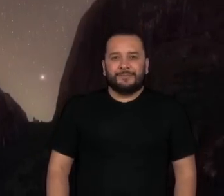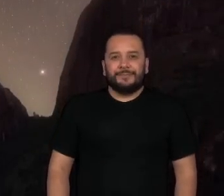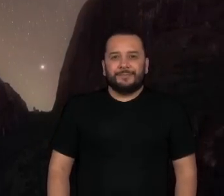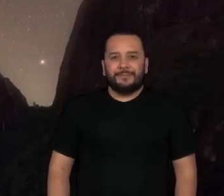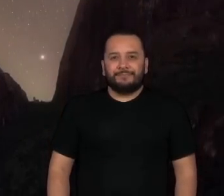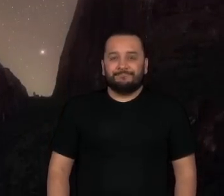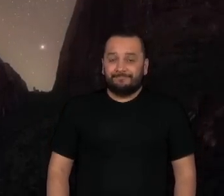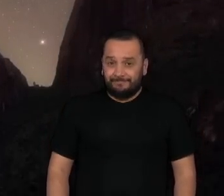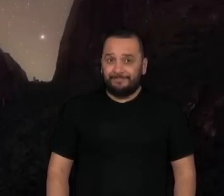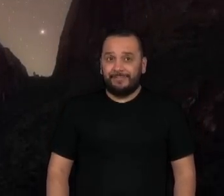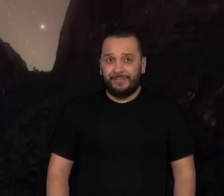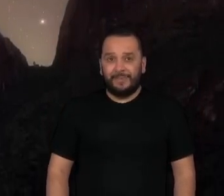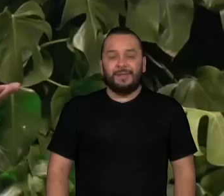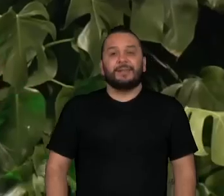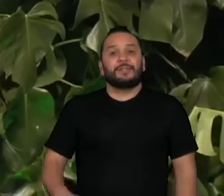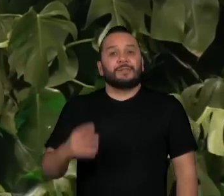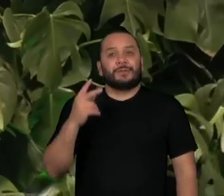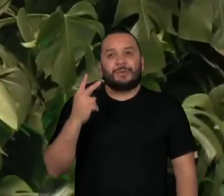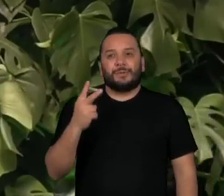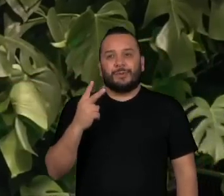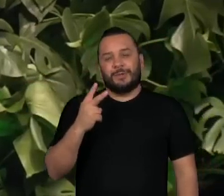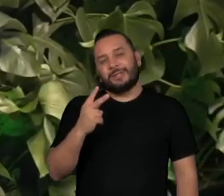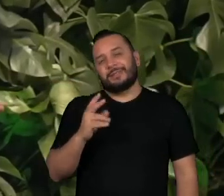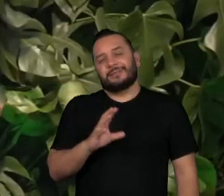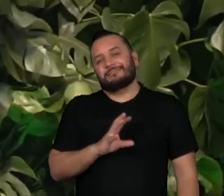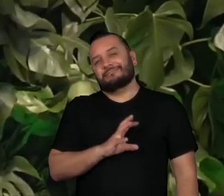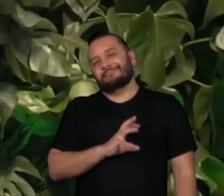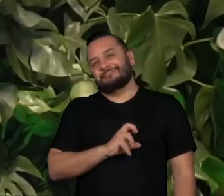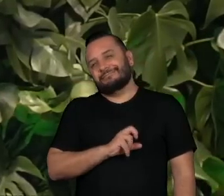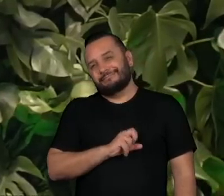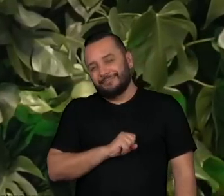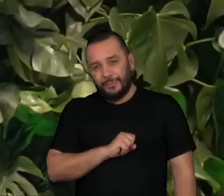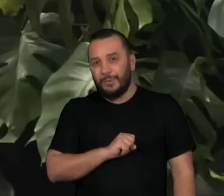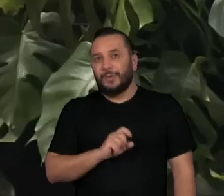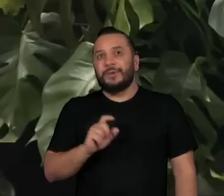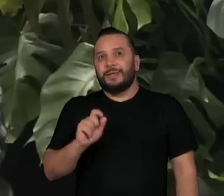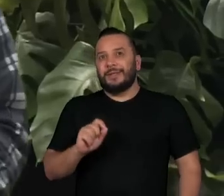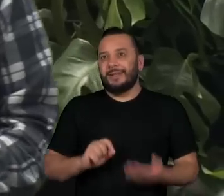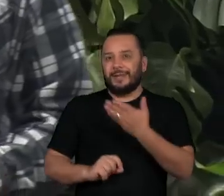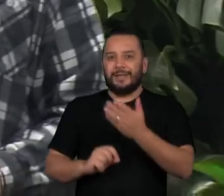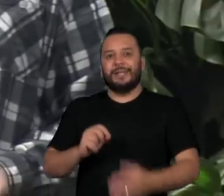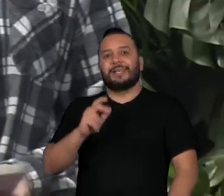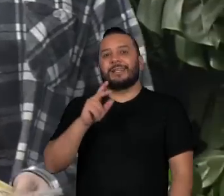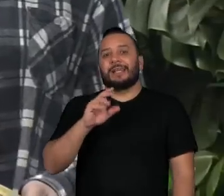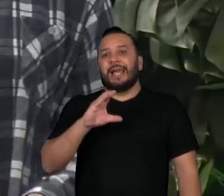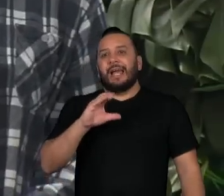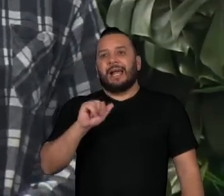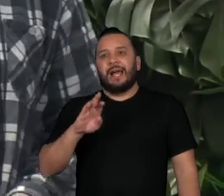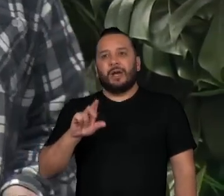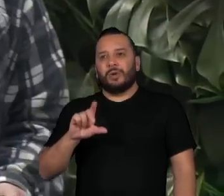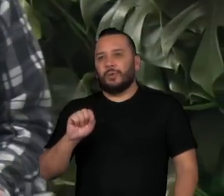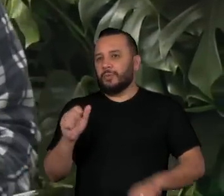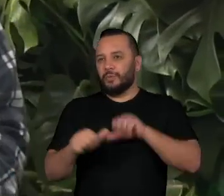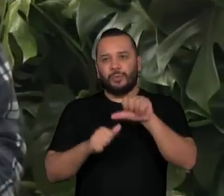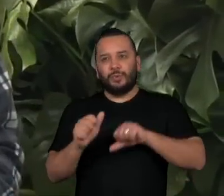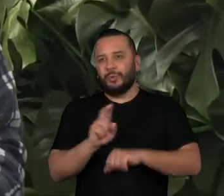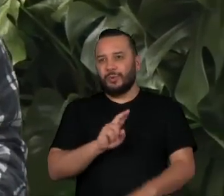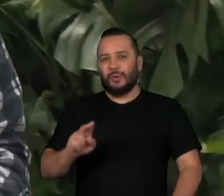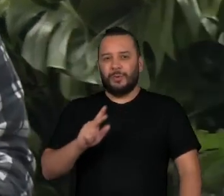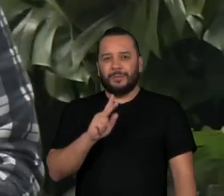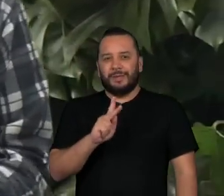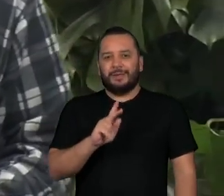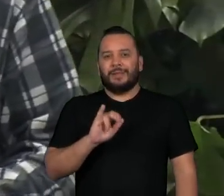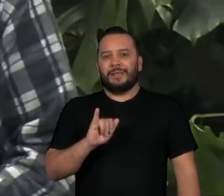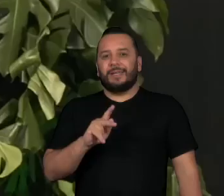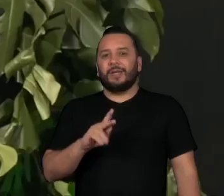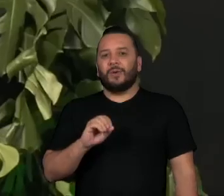As duas paixões transformaram Carlos em Kiko Ferben. É assim que hoje o astrofotógrafo